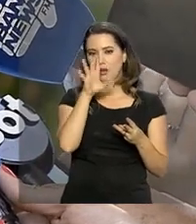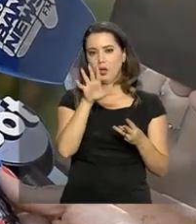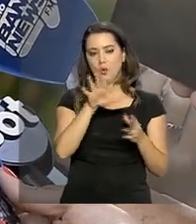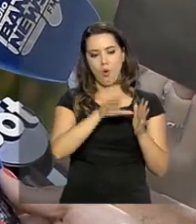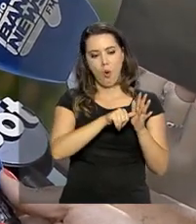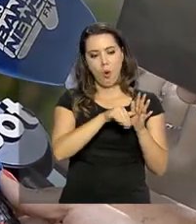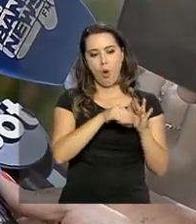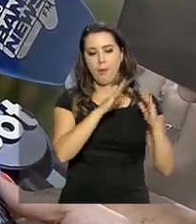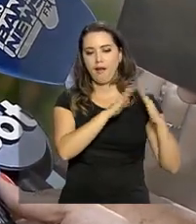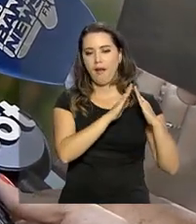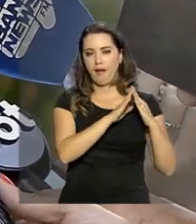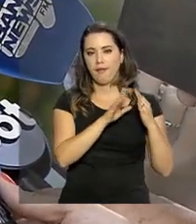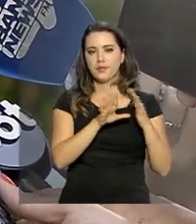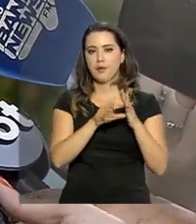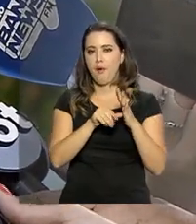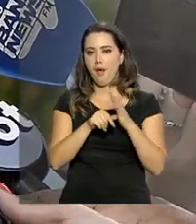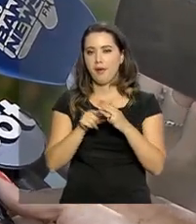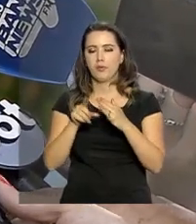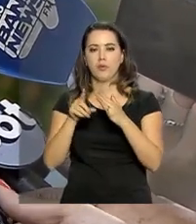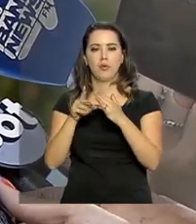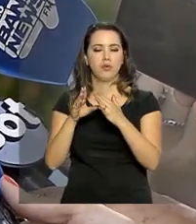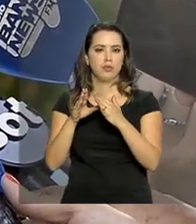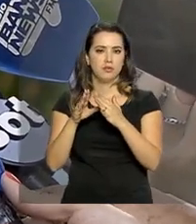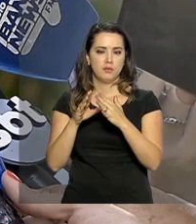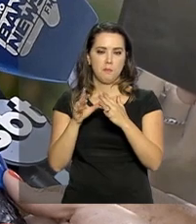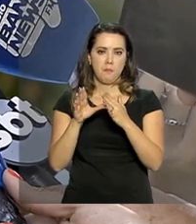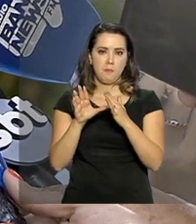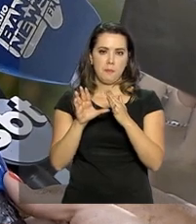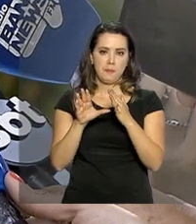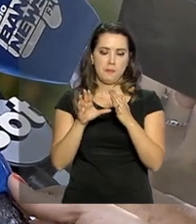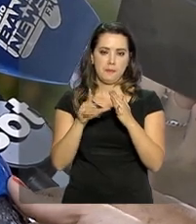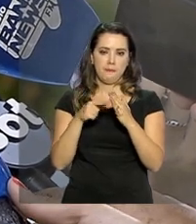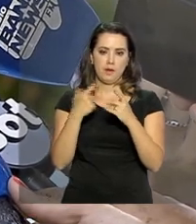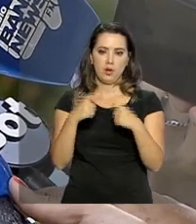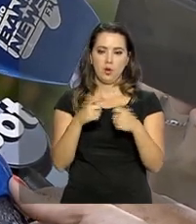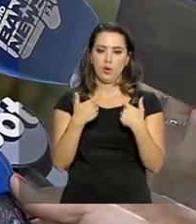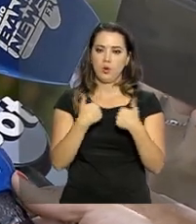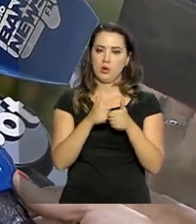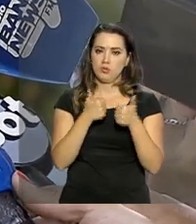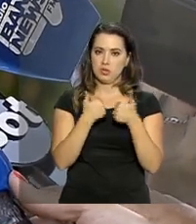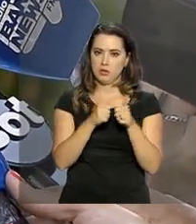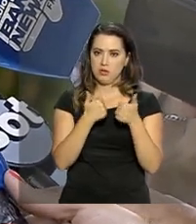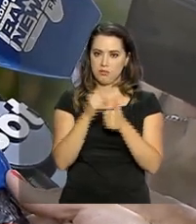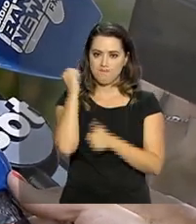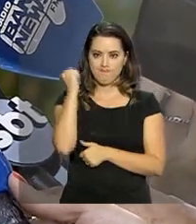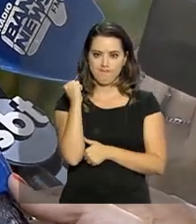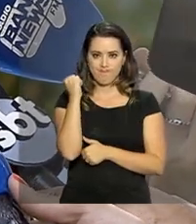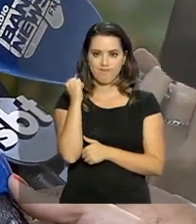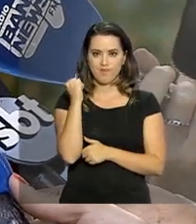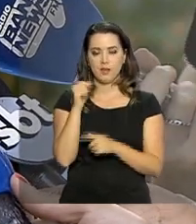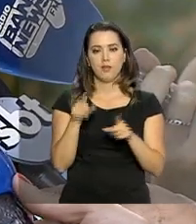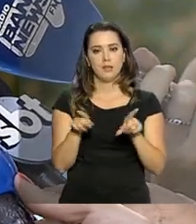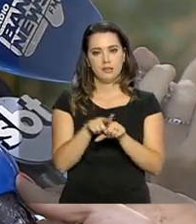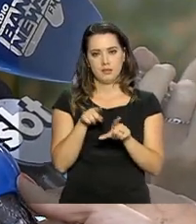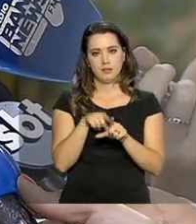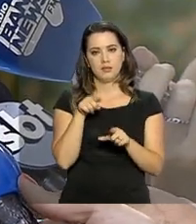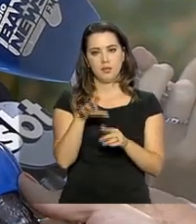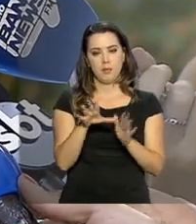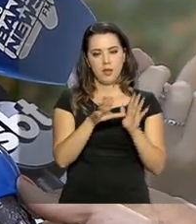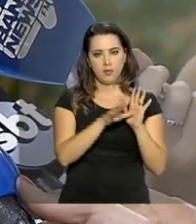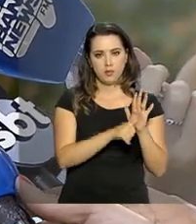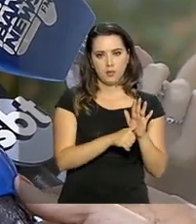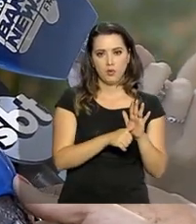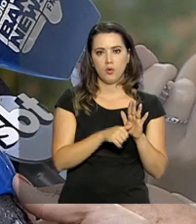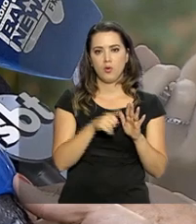roubos à residência, roubos a transporte coletivo, roubo à questão